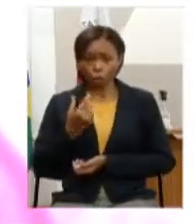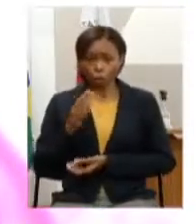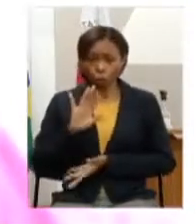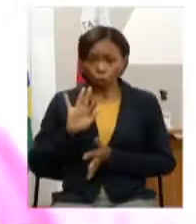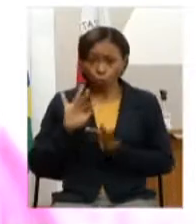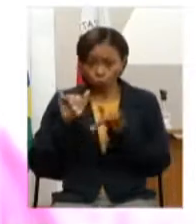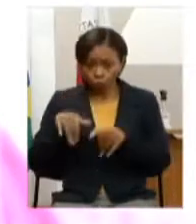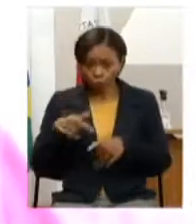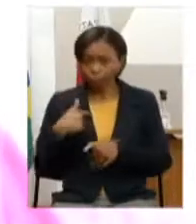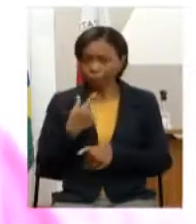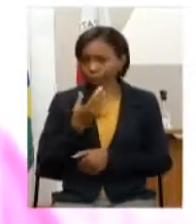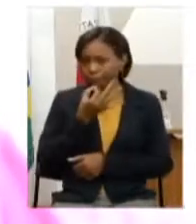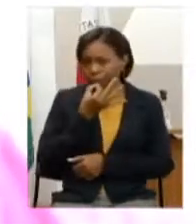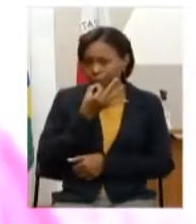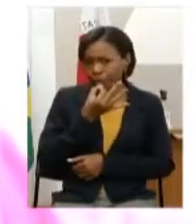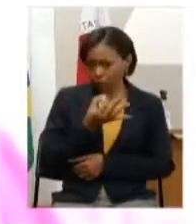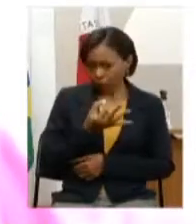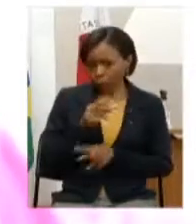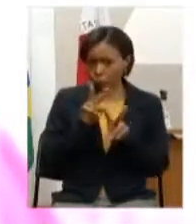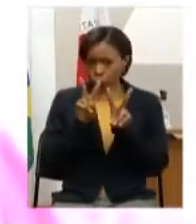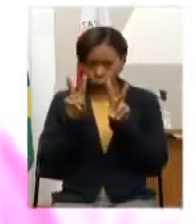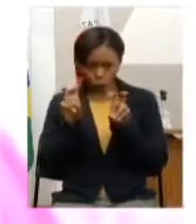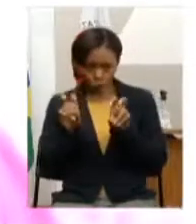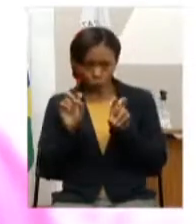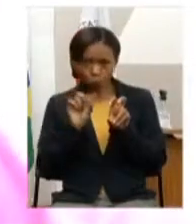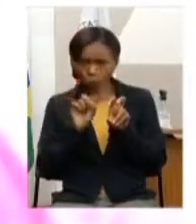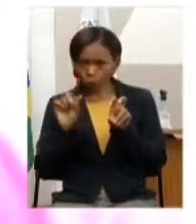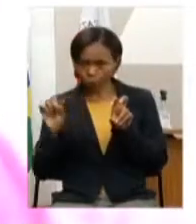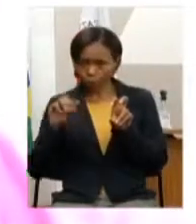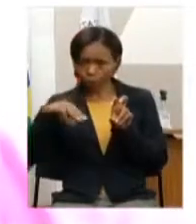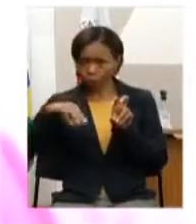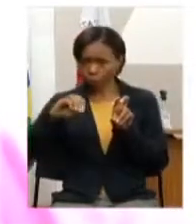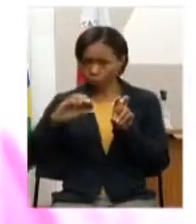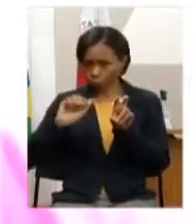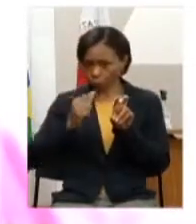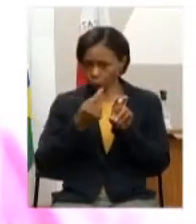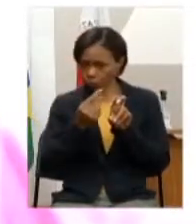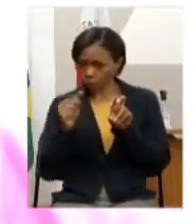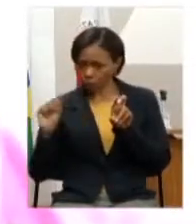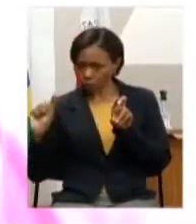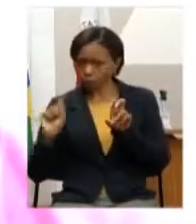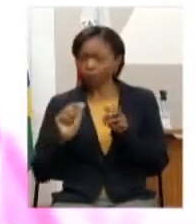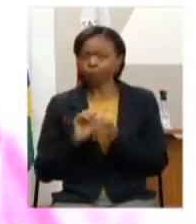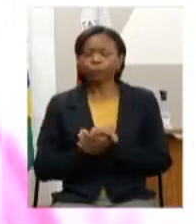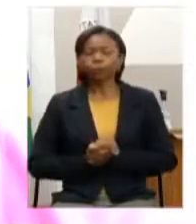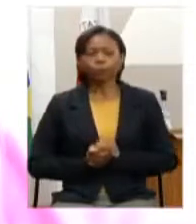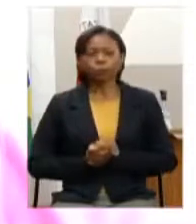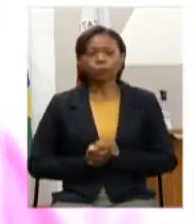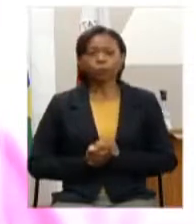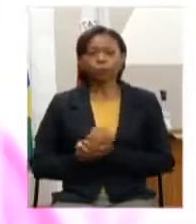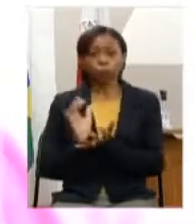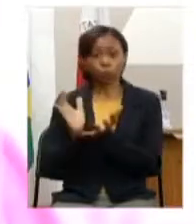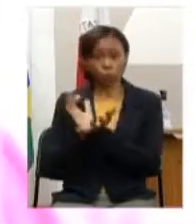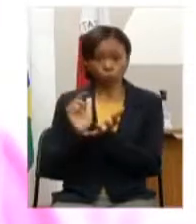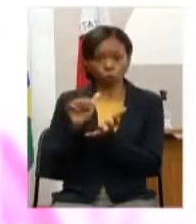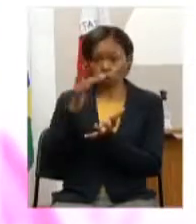comentário a respeito dessa moção aqui os participantes do grupo